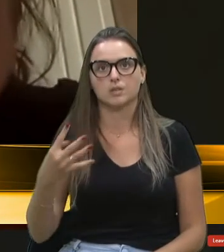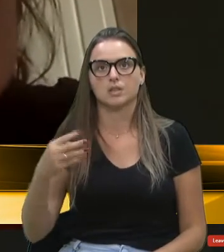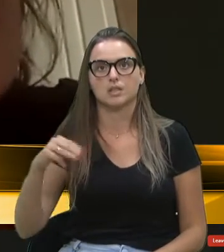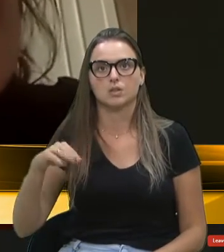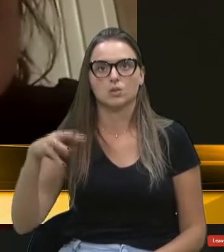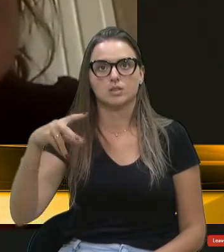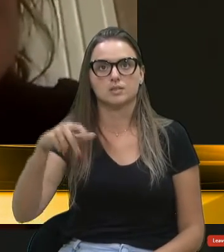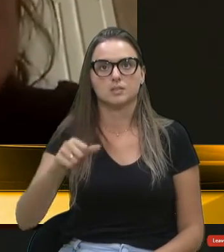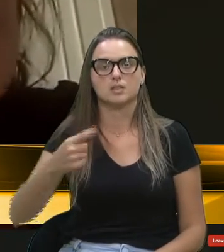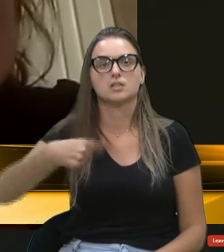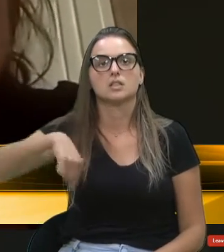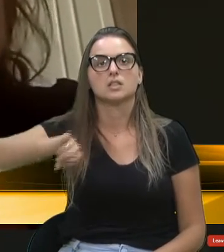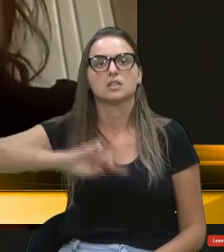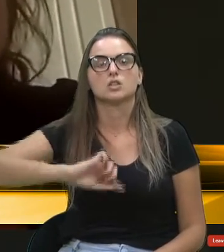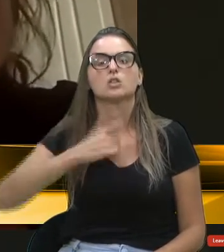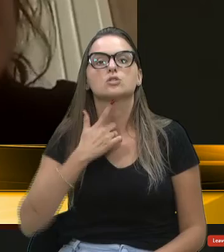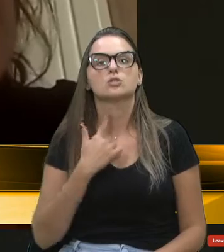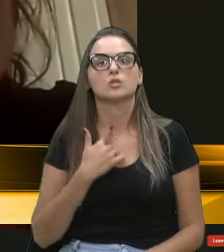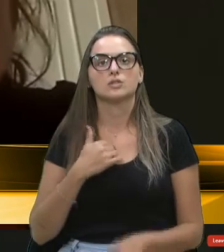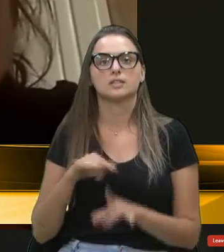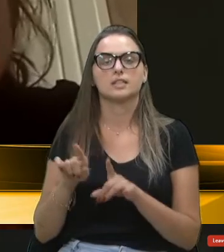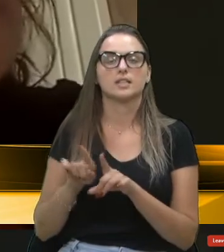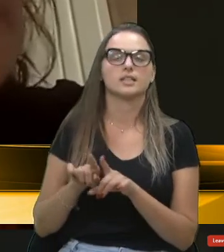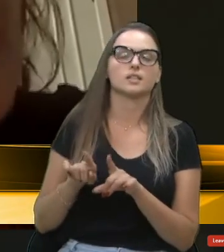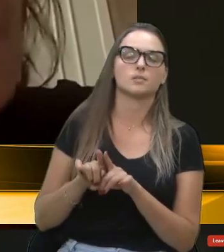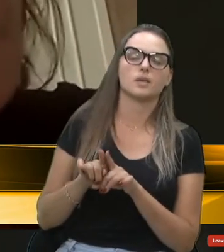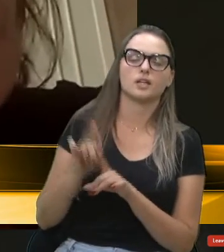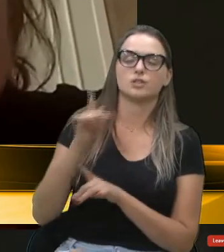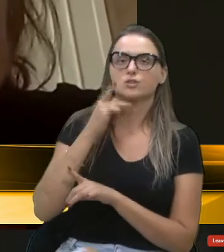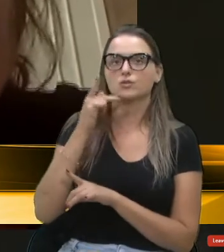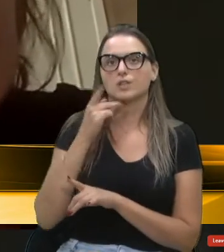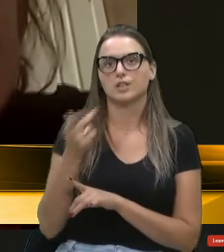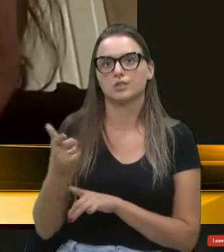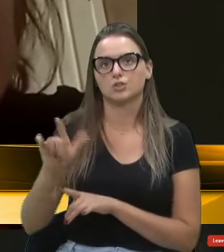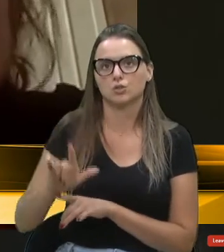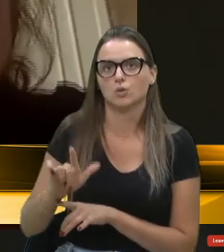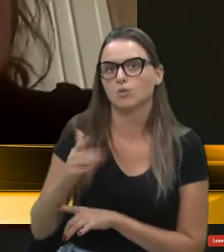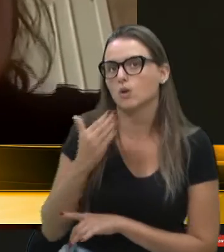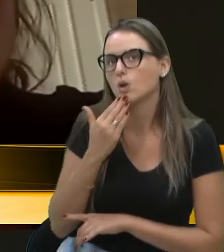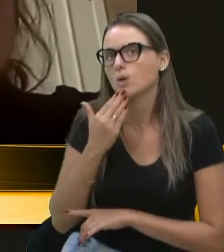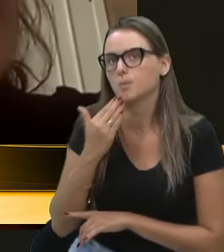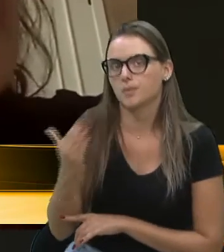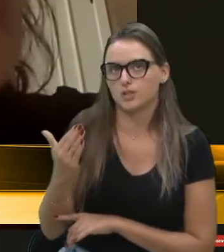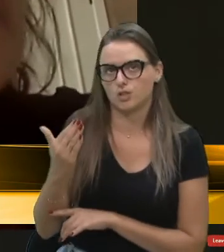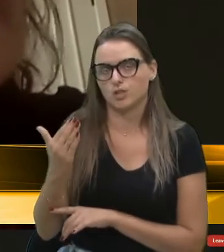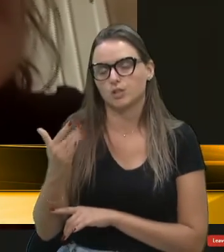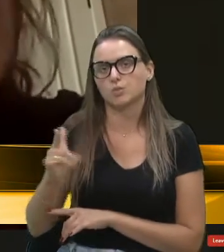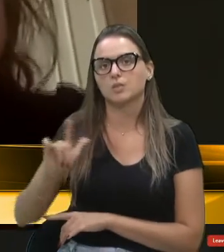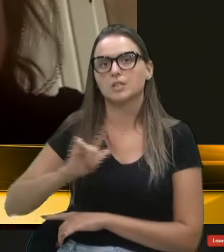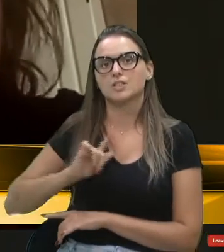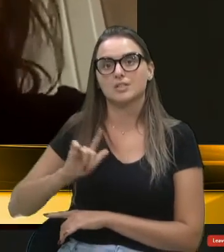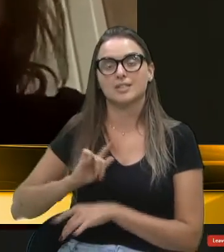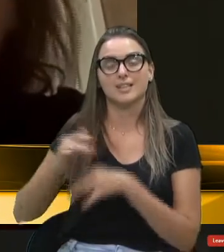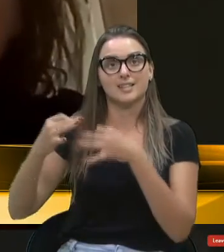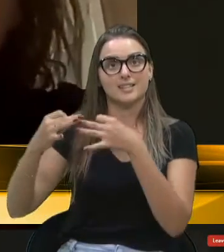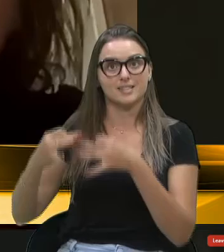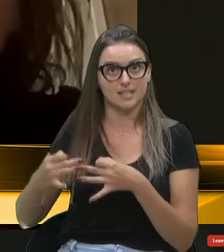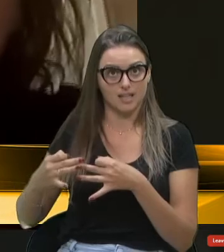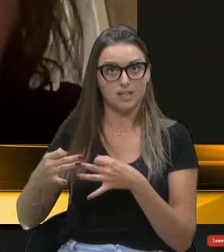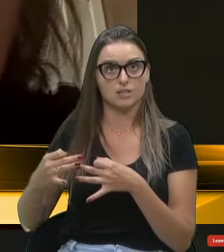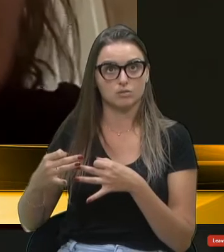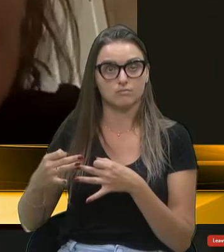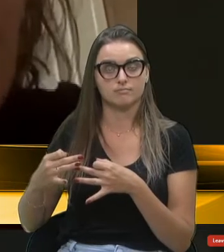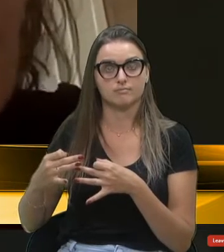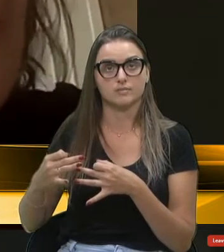nós gostaríamos também de reforçar o pedido e de ter a certeza, algo